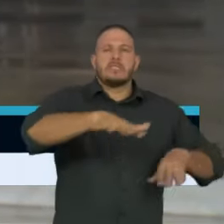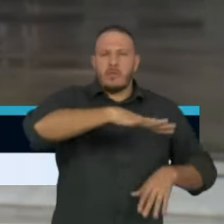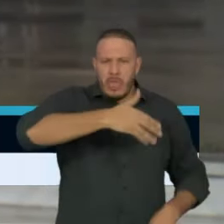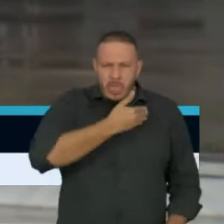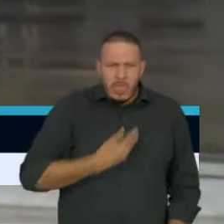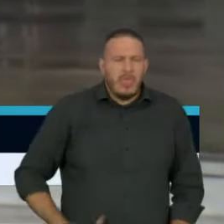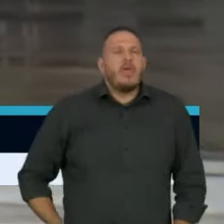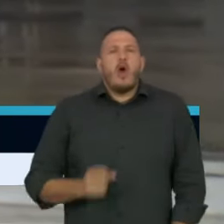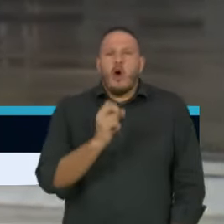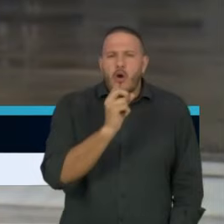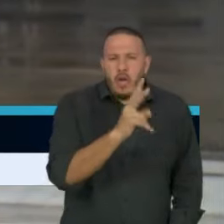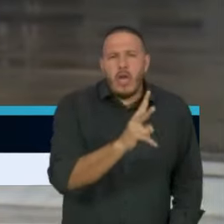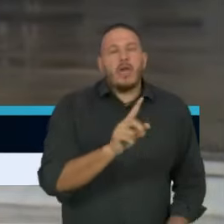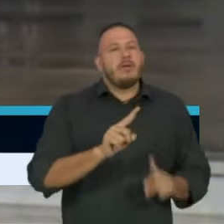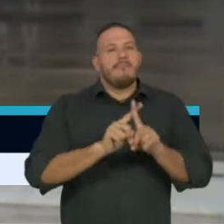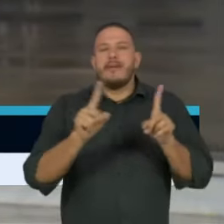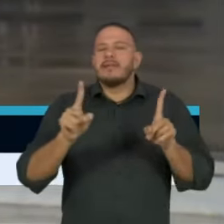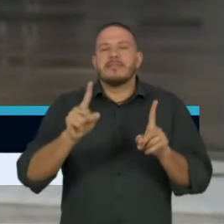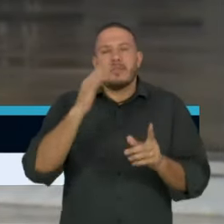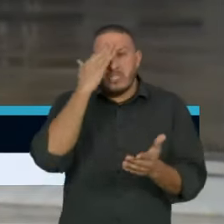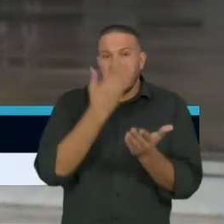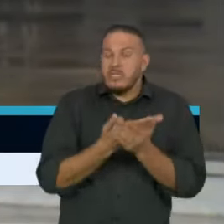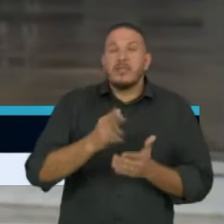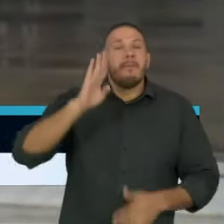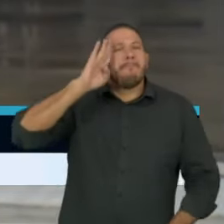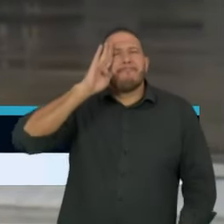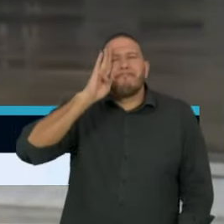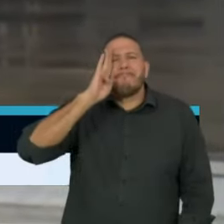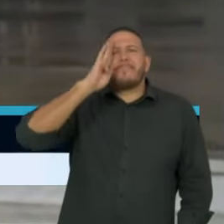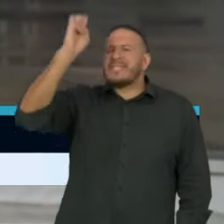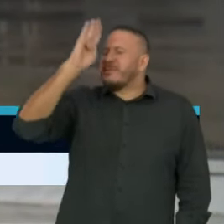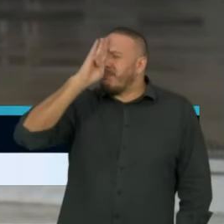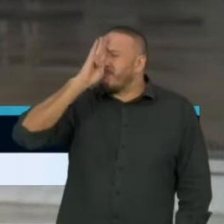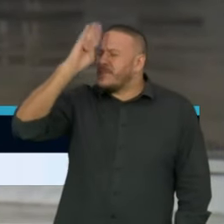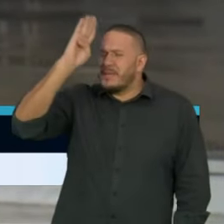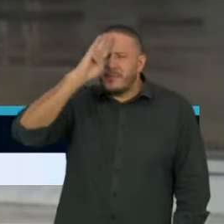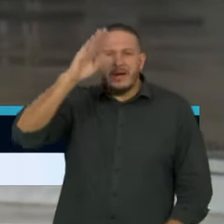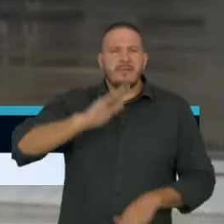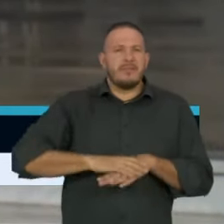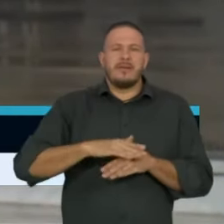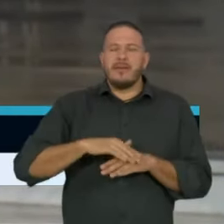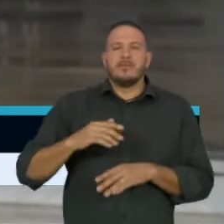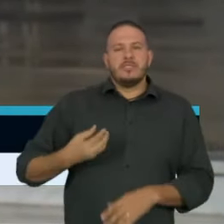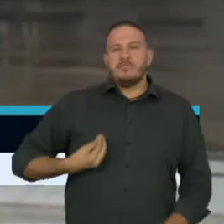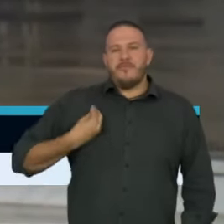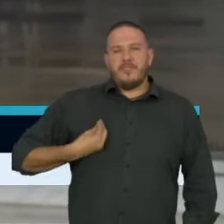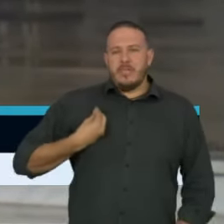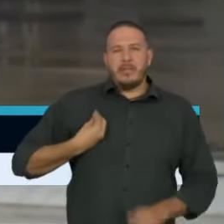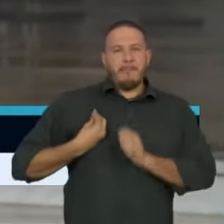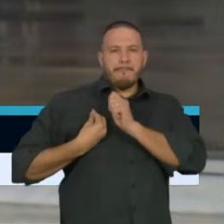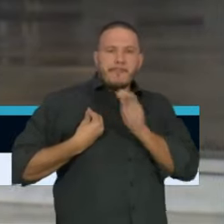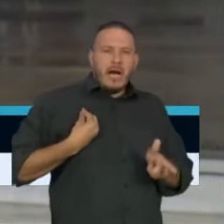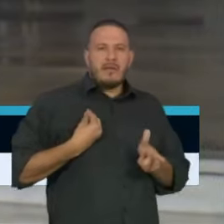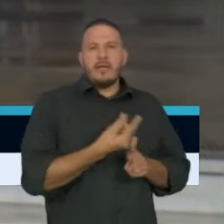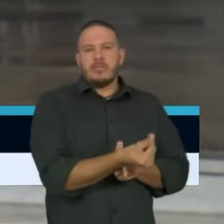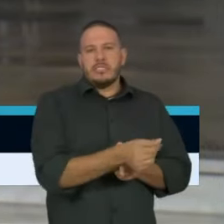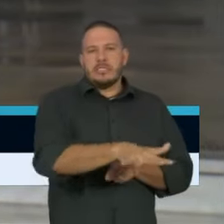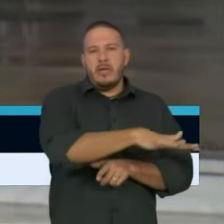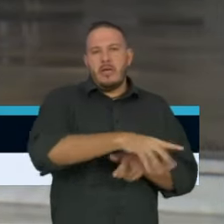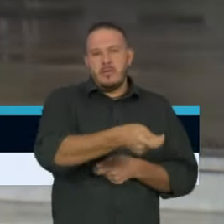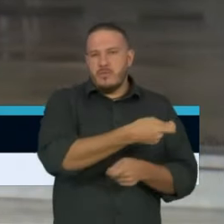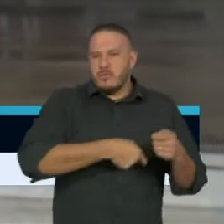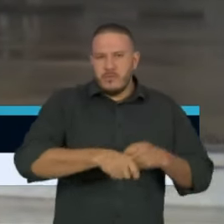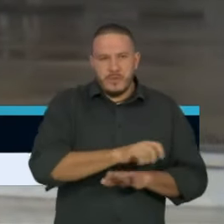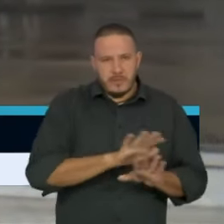a gente partimos do pressuposto que a vida é o bem mais importante a ser protegido, a ser tutelado.